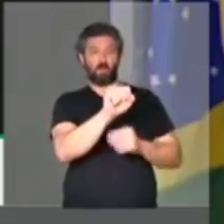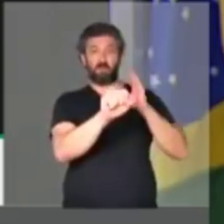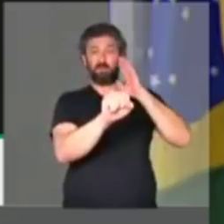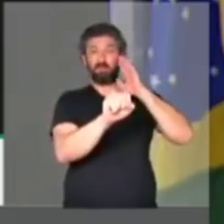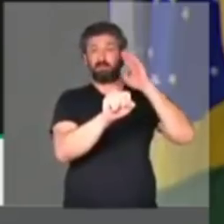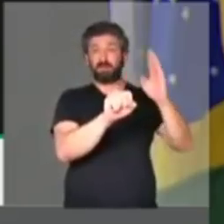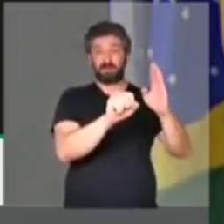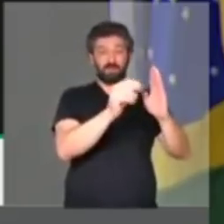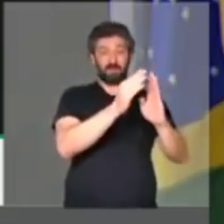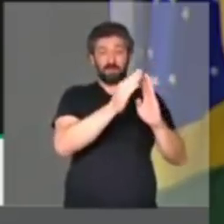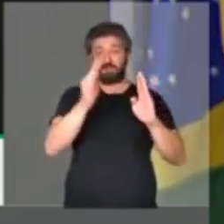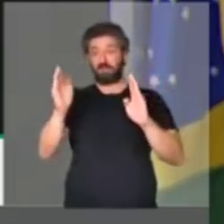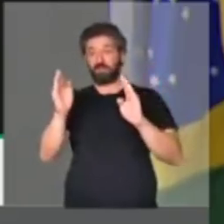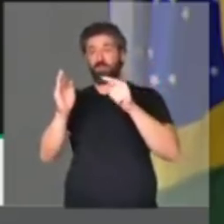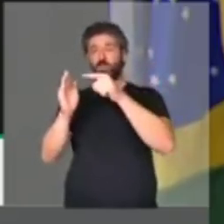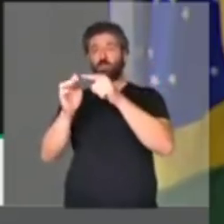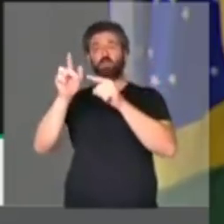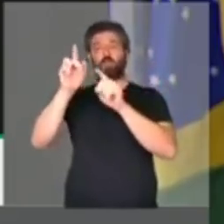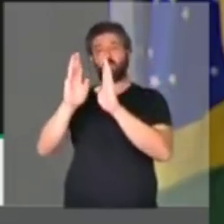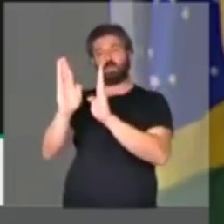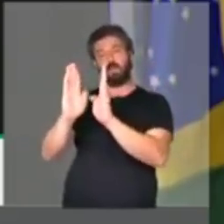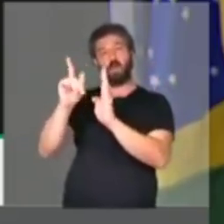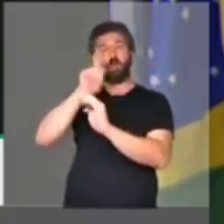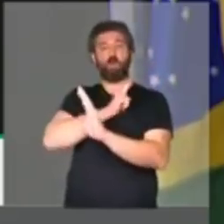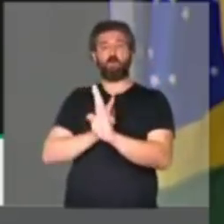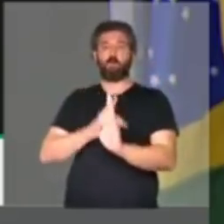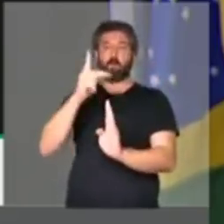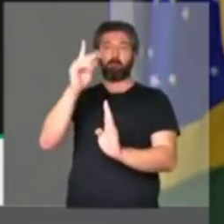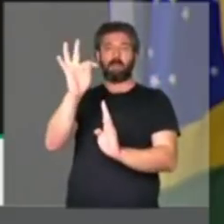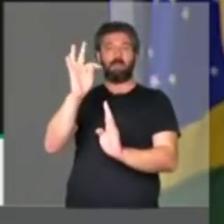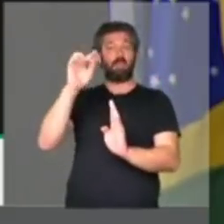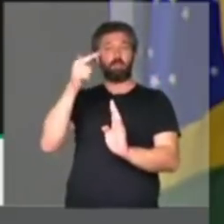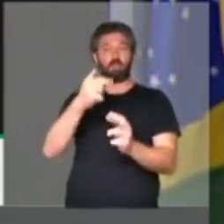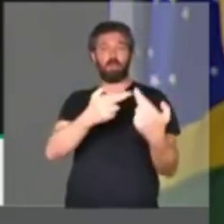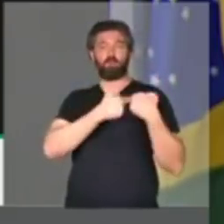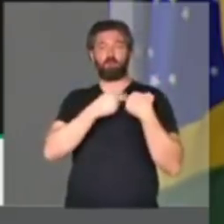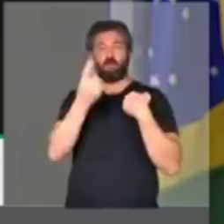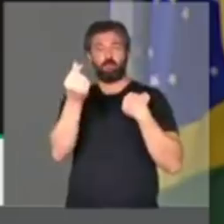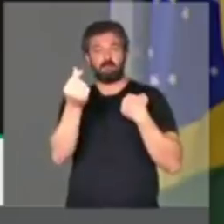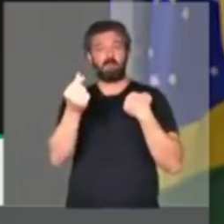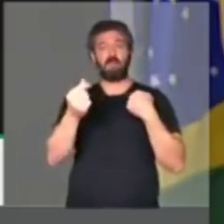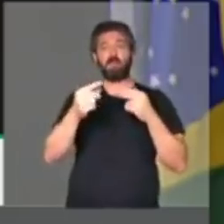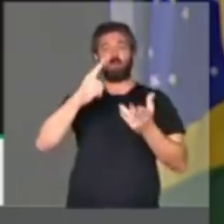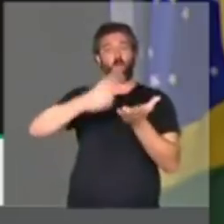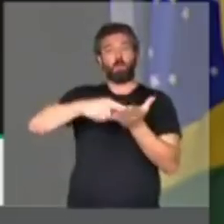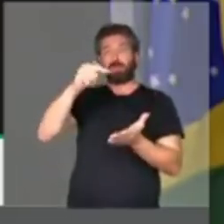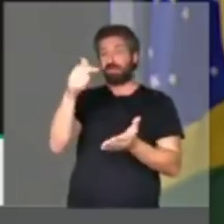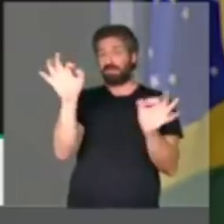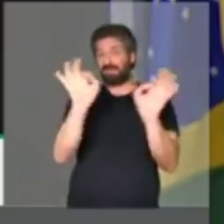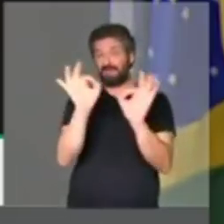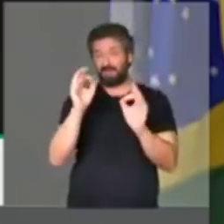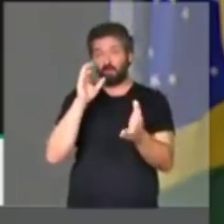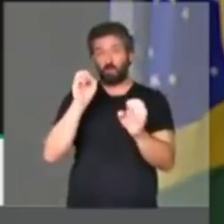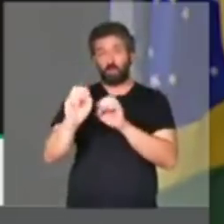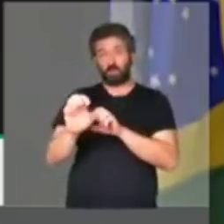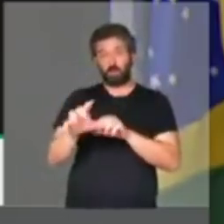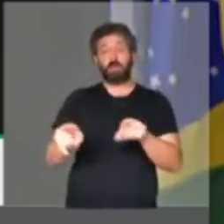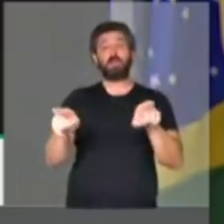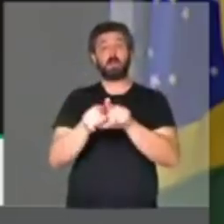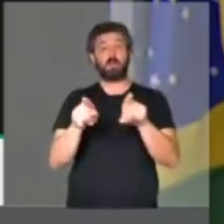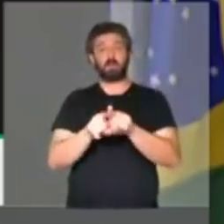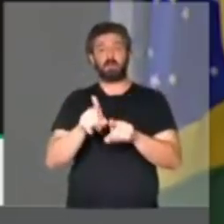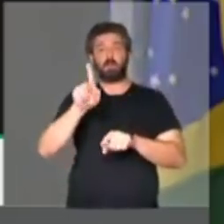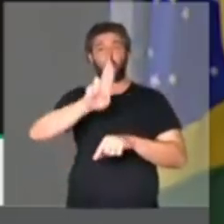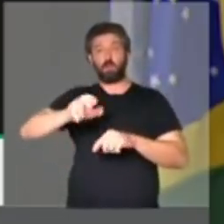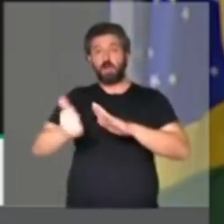especialmente durante os governos petistas, a falta de responsabilidade fiscal, o descompromisso com a educação e o uso de